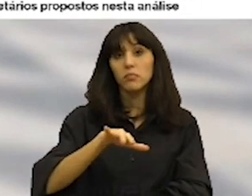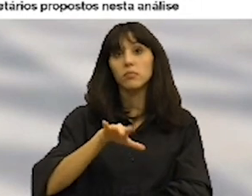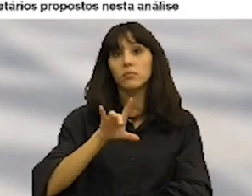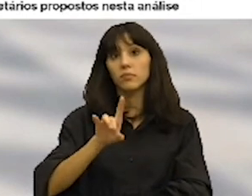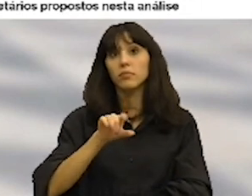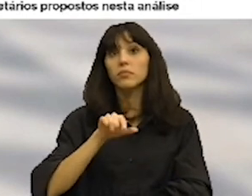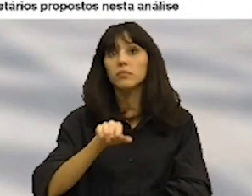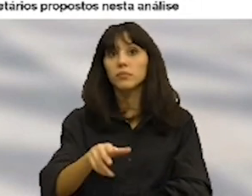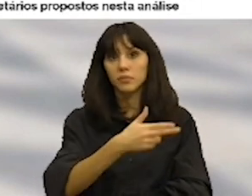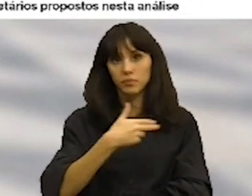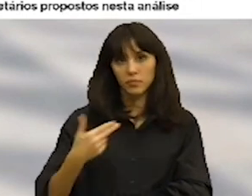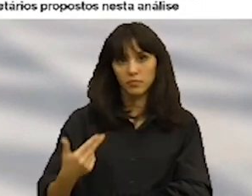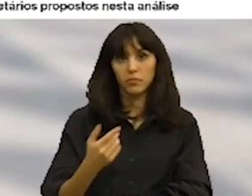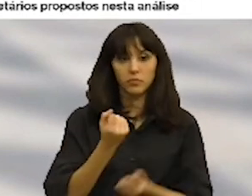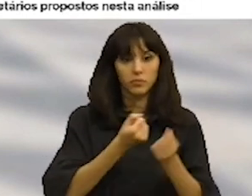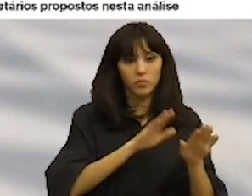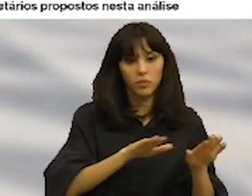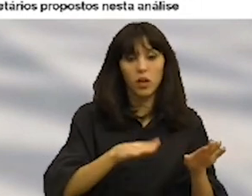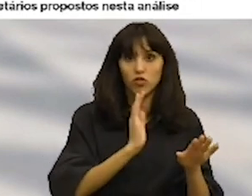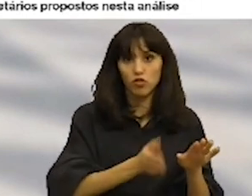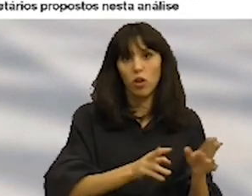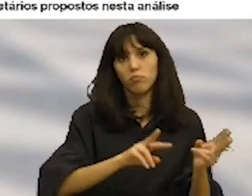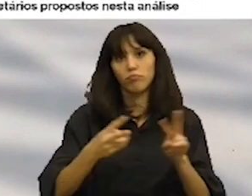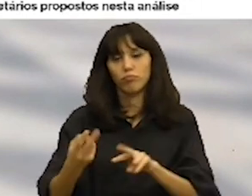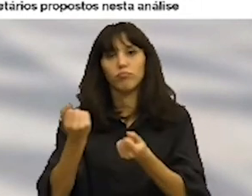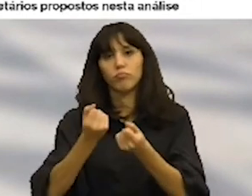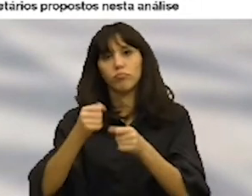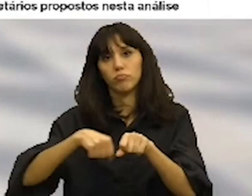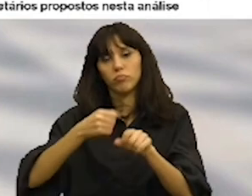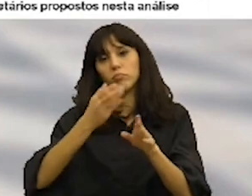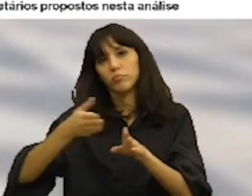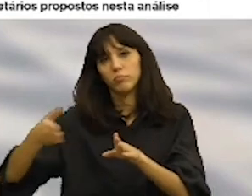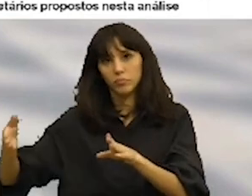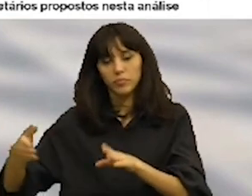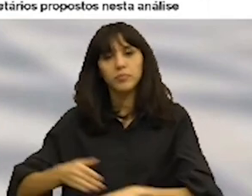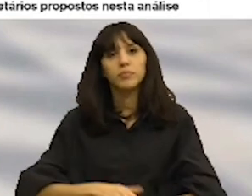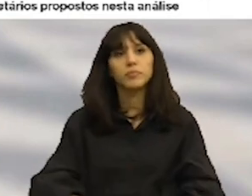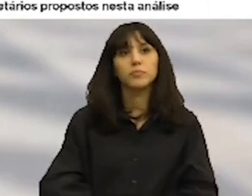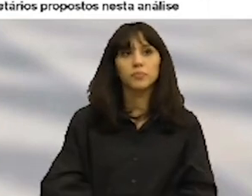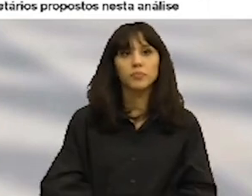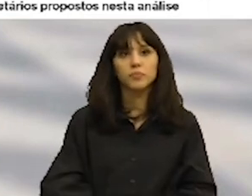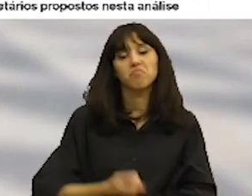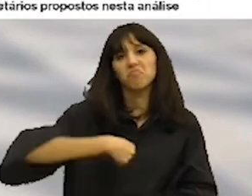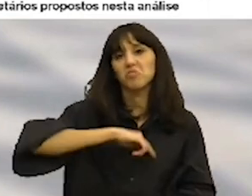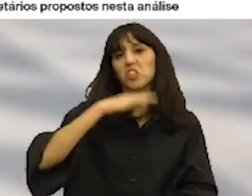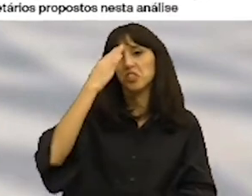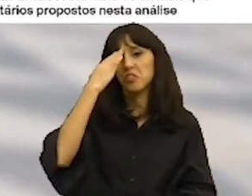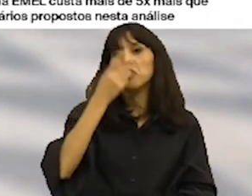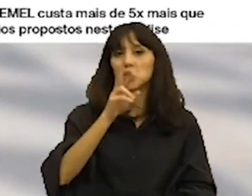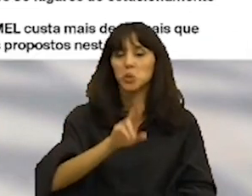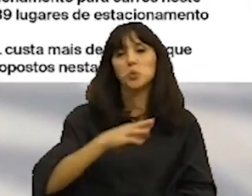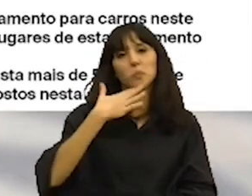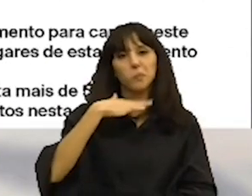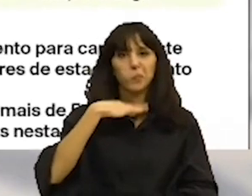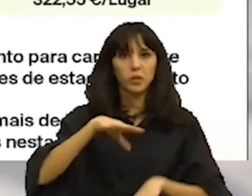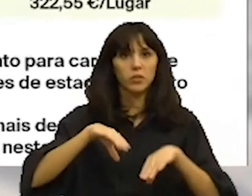conversão dos lugares que já existem para lugares de estacionamento de bicicleta. Nós consideramos que isto é um valor bastante